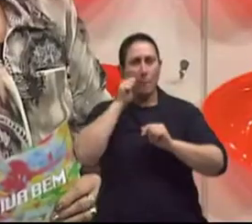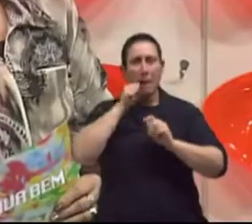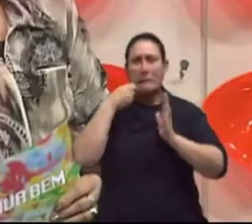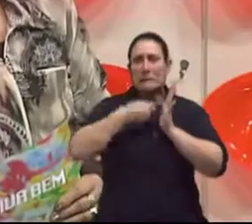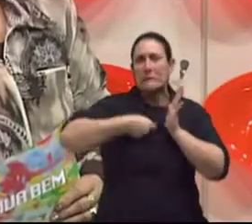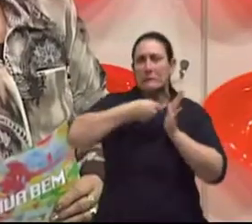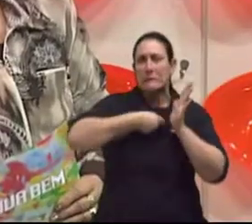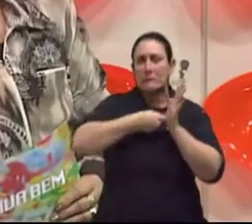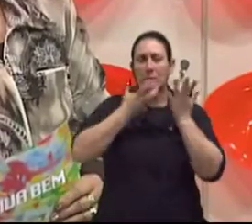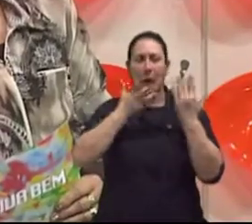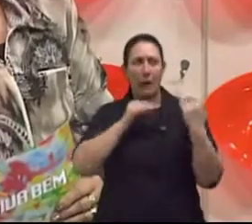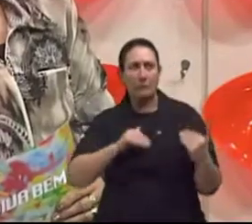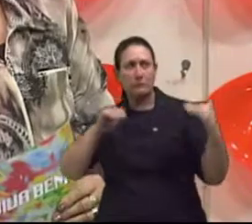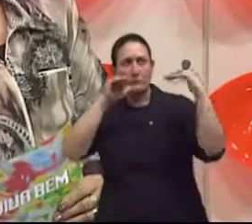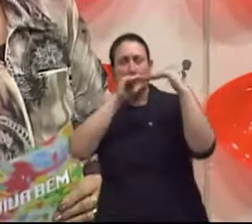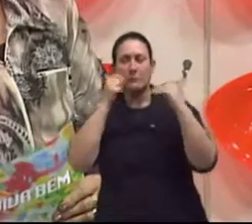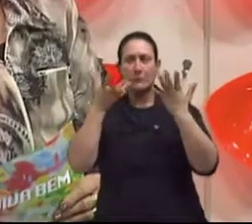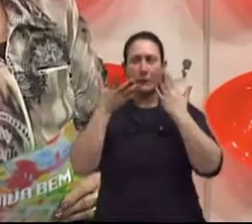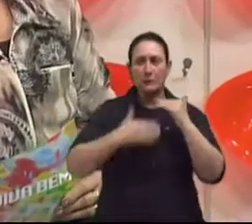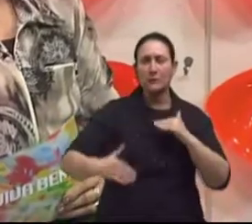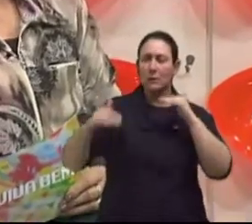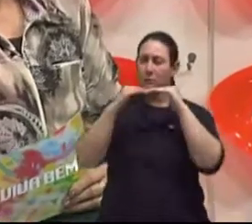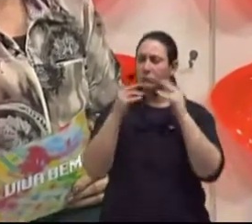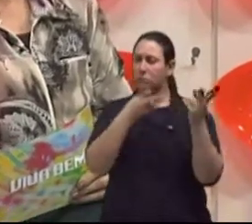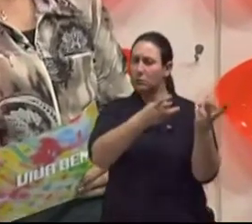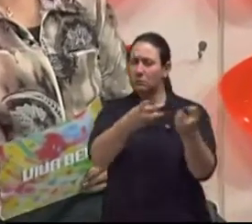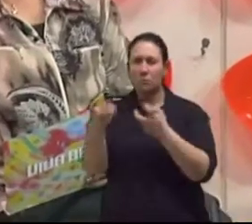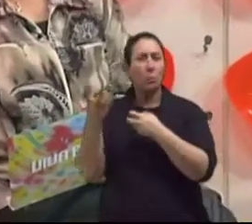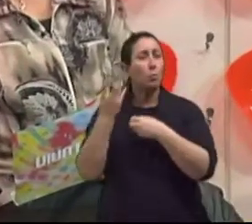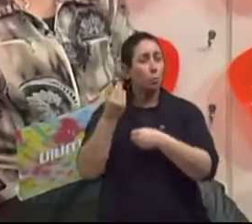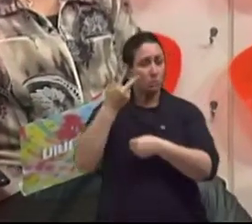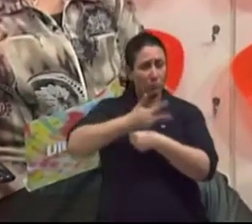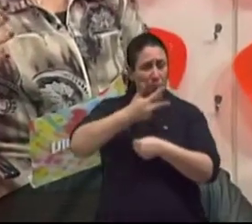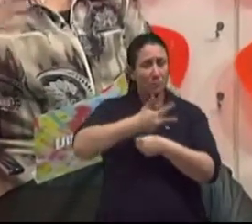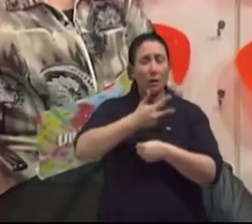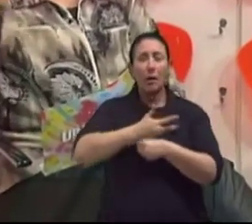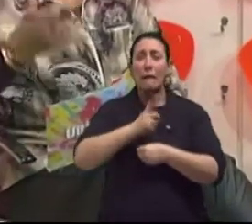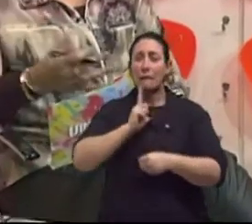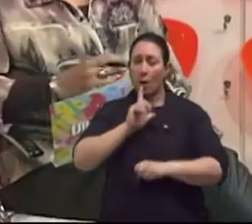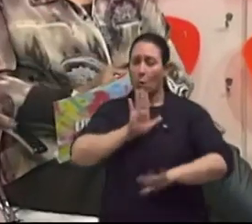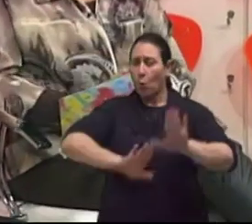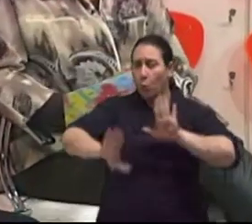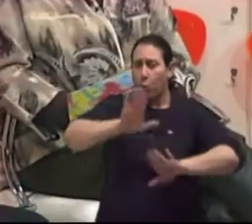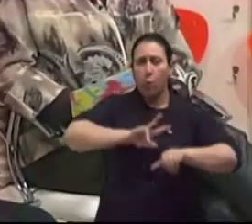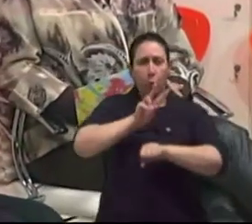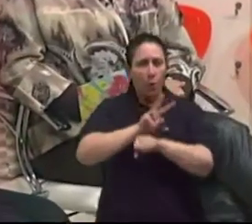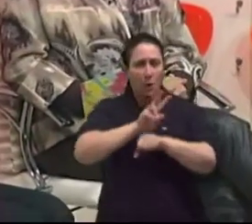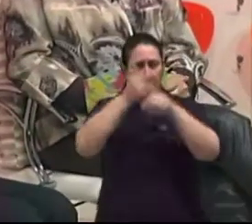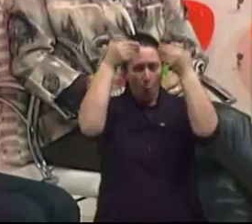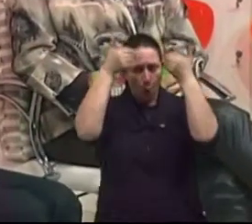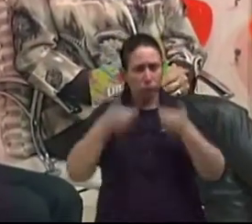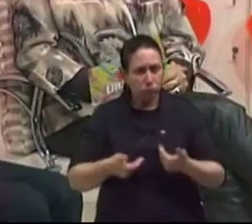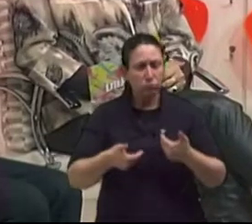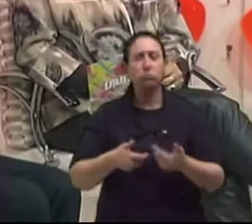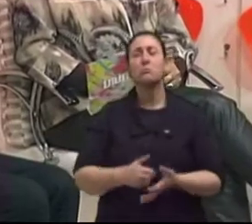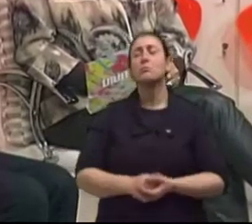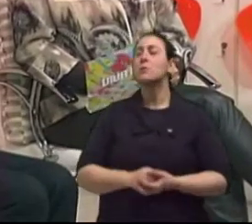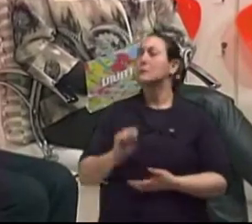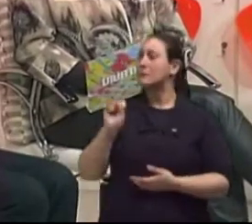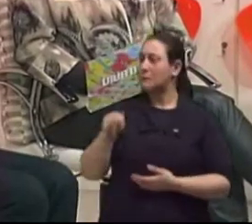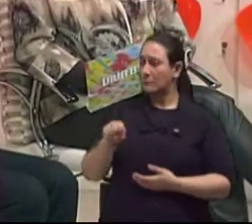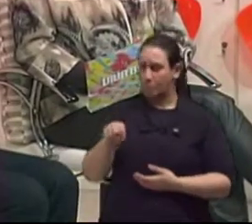beleza? Gente mais idosa está fazendo realmente, tendo um cuidado maior com a sua aparência? Sim, com certeza.